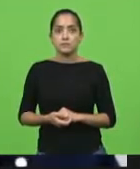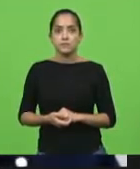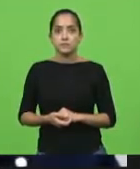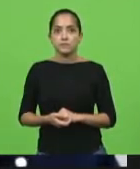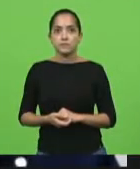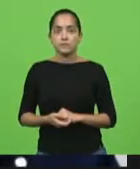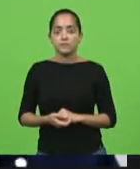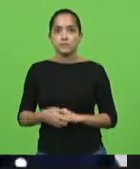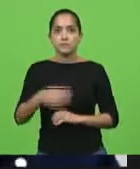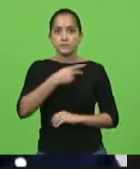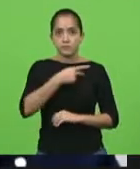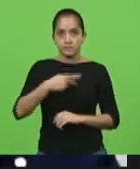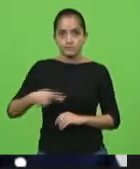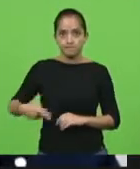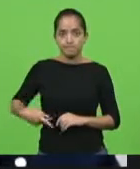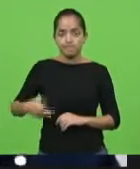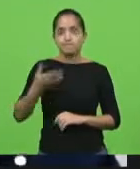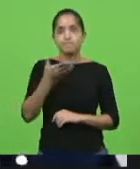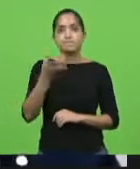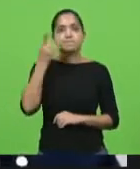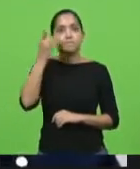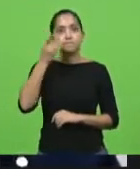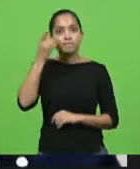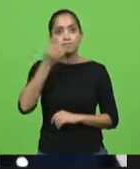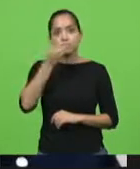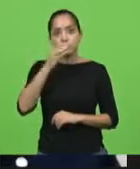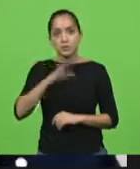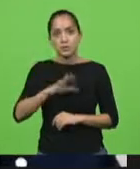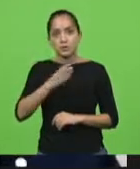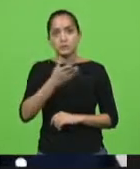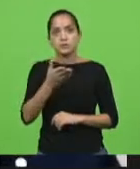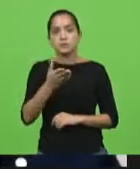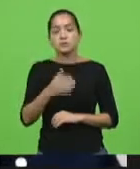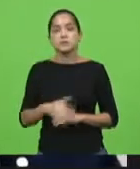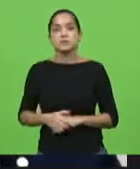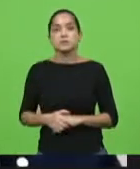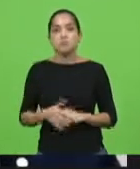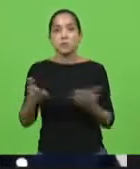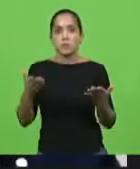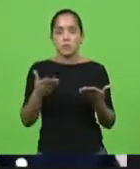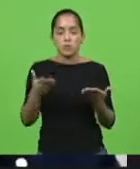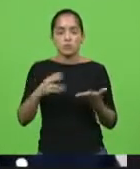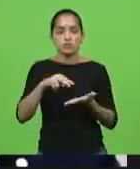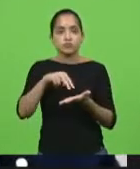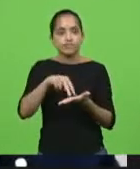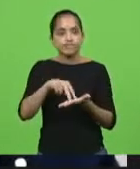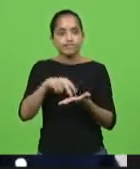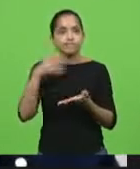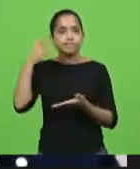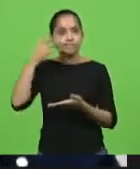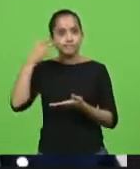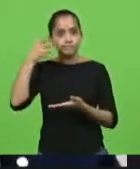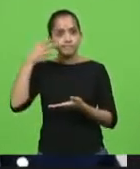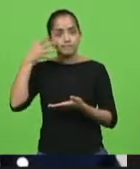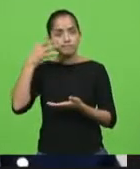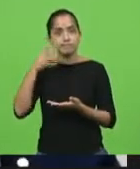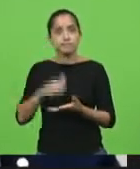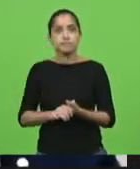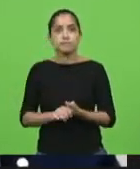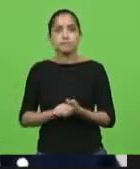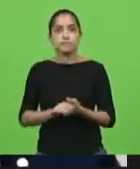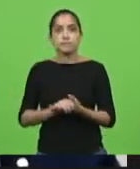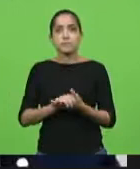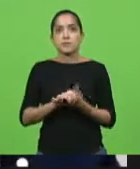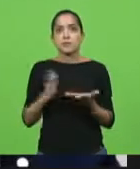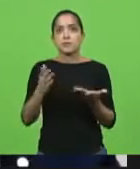senhor presidente, meus colegas, muito boa tarde a todos e todas. Eu trago na tribuna hoje alguns breves